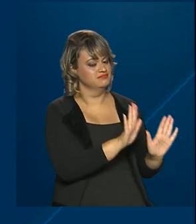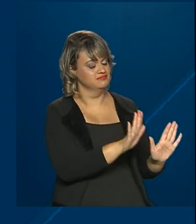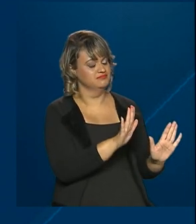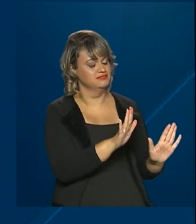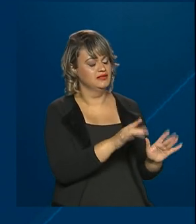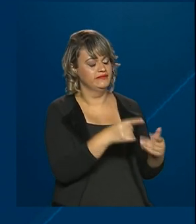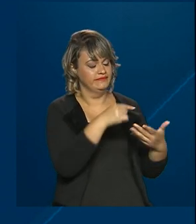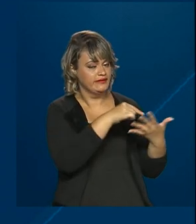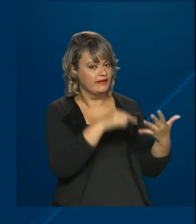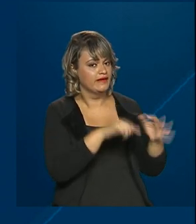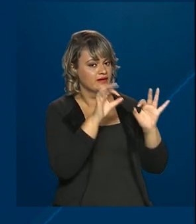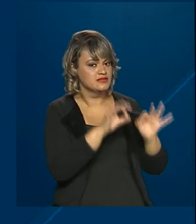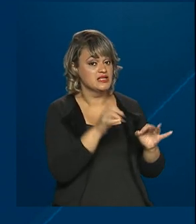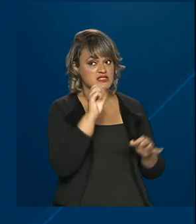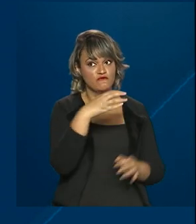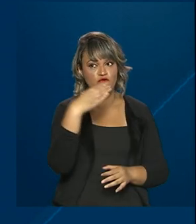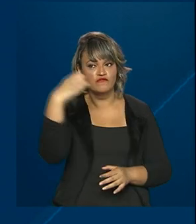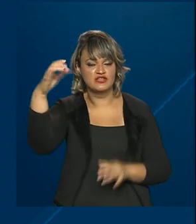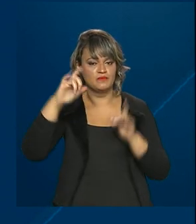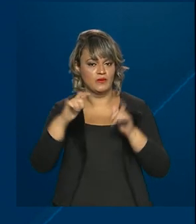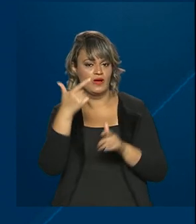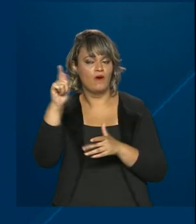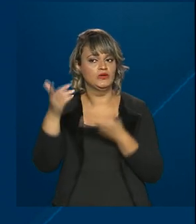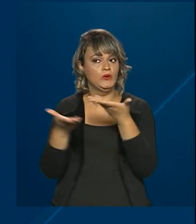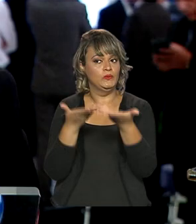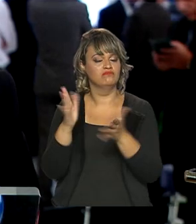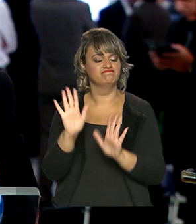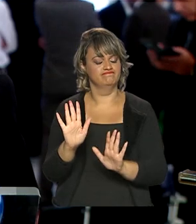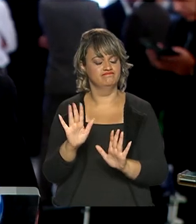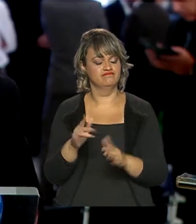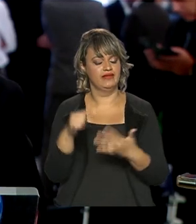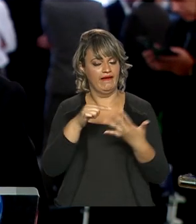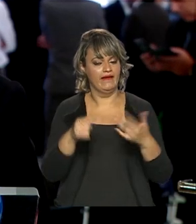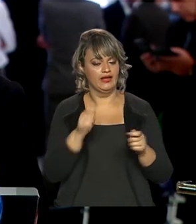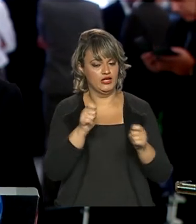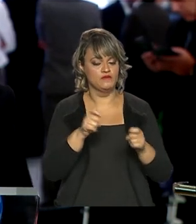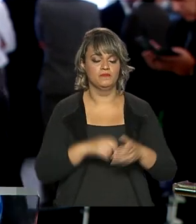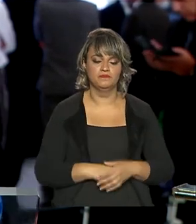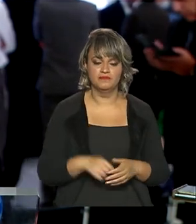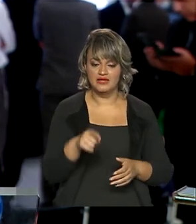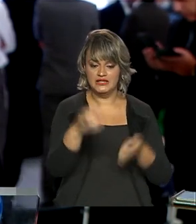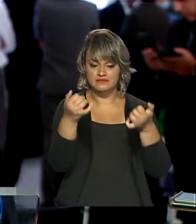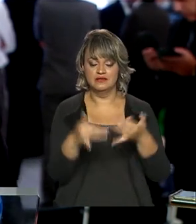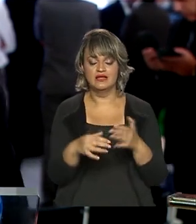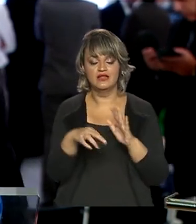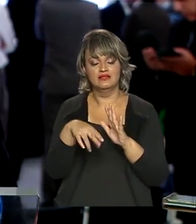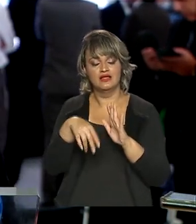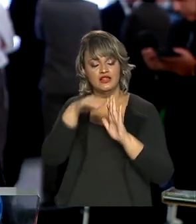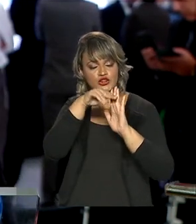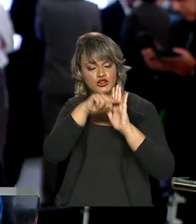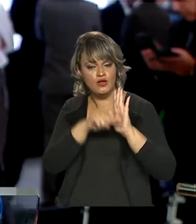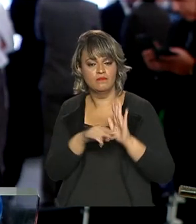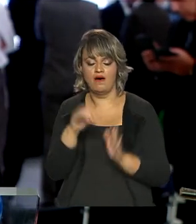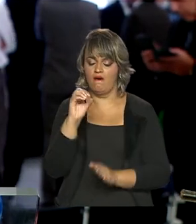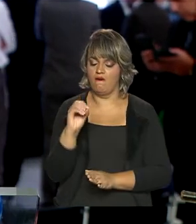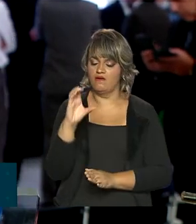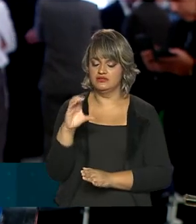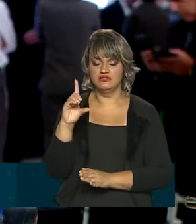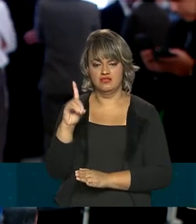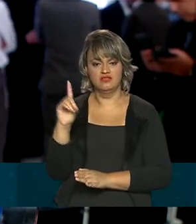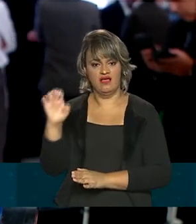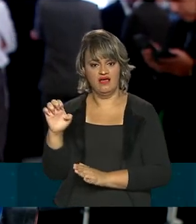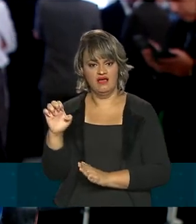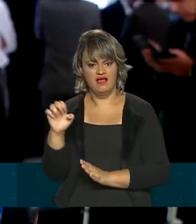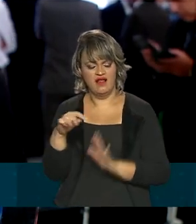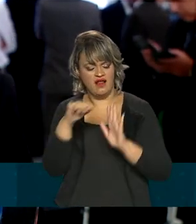público viajar para participar de eventos privados. Priorizamos todas as normas da OCDE. O OCDE tem os dez princípios lá,